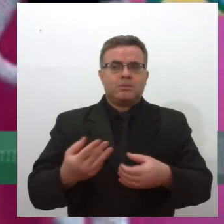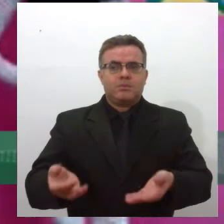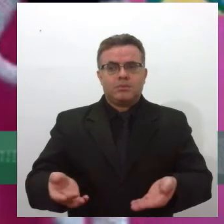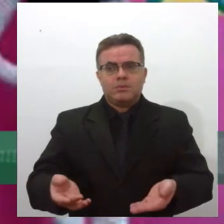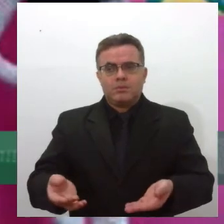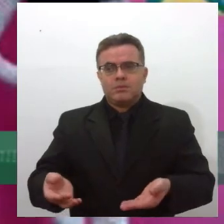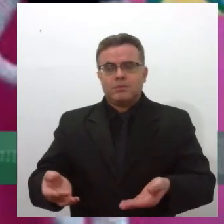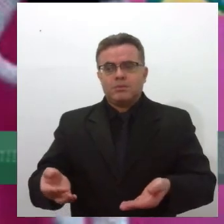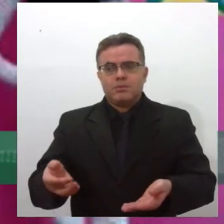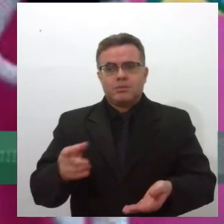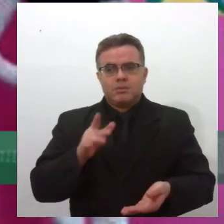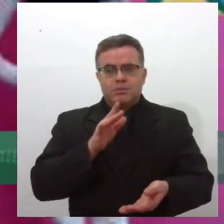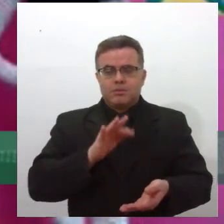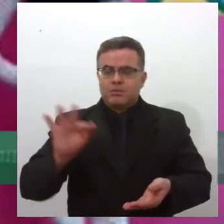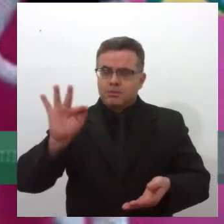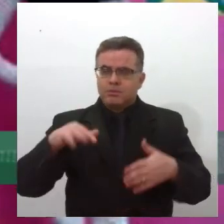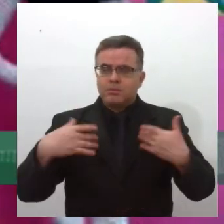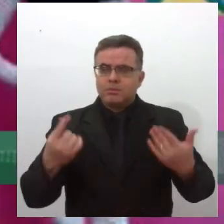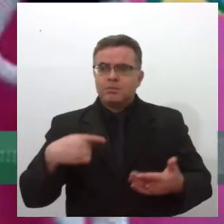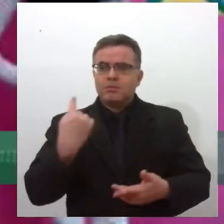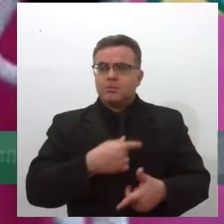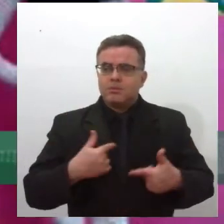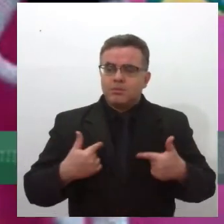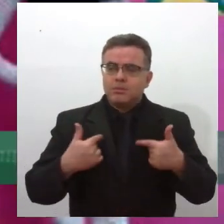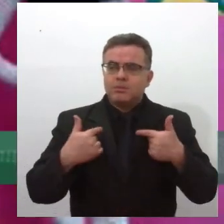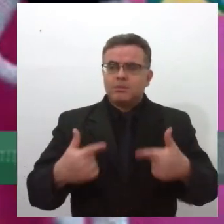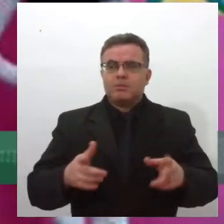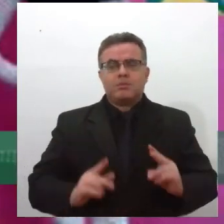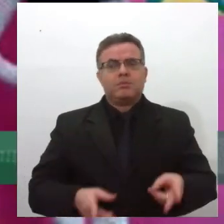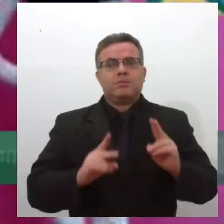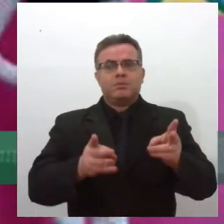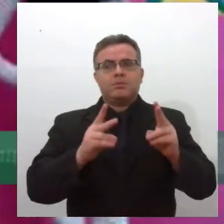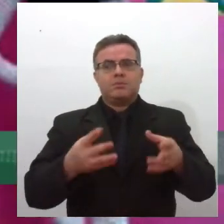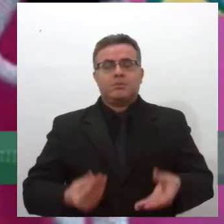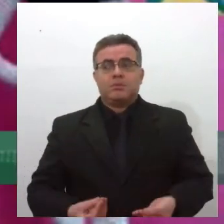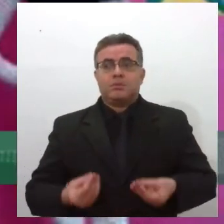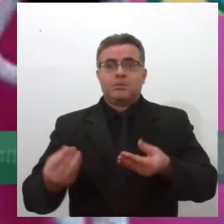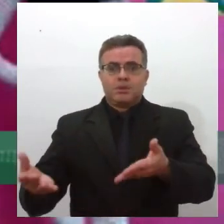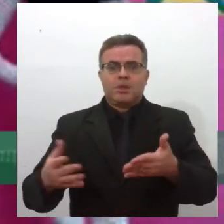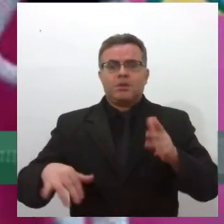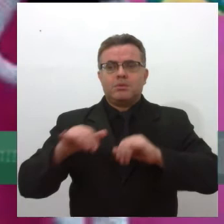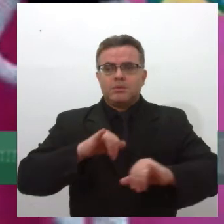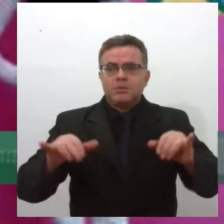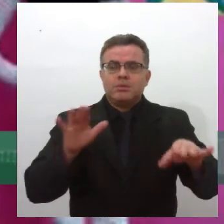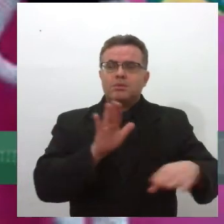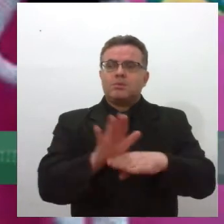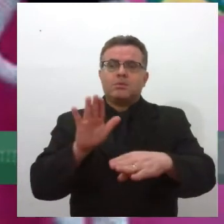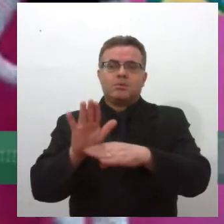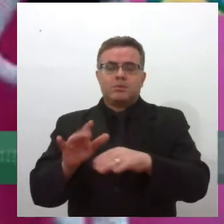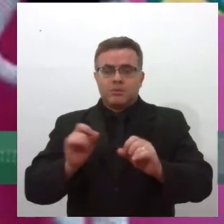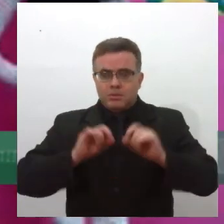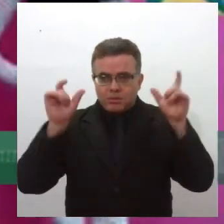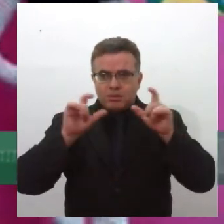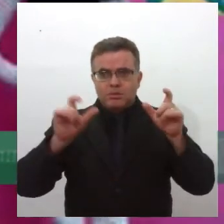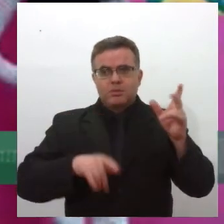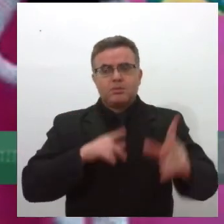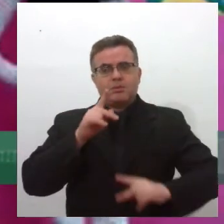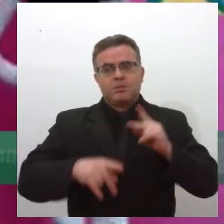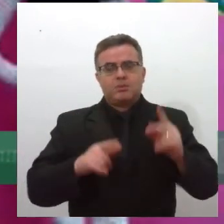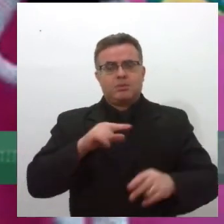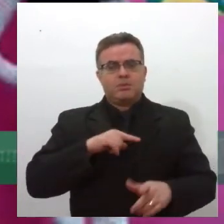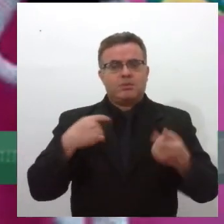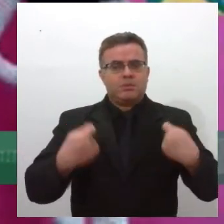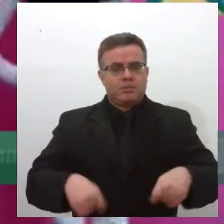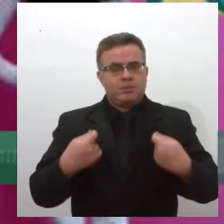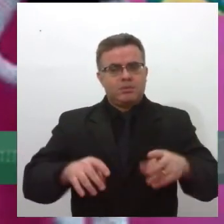busque, né, contribuir com a doação de órgãos, com as campanhas, com o alerta para a população sobre